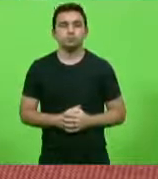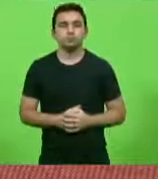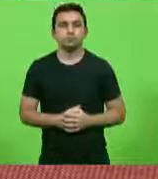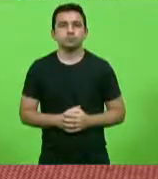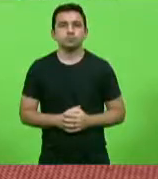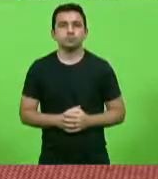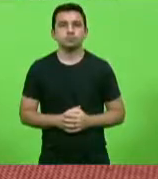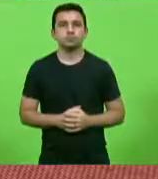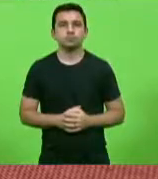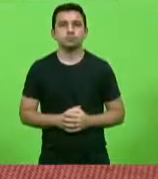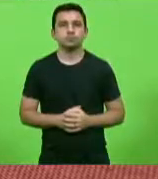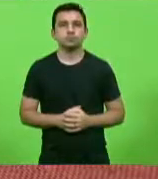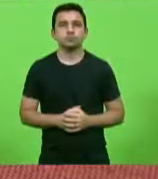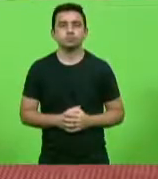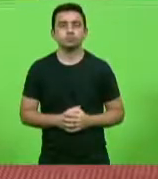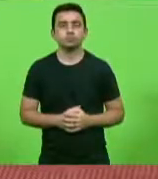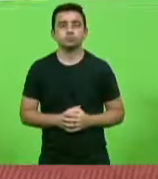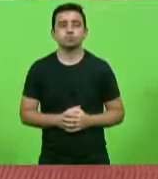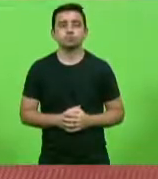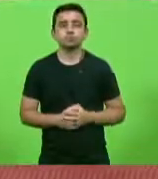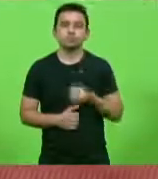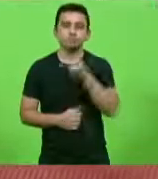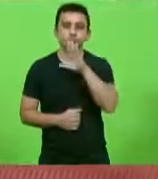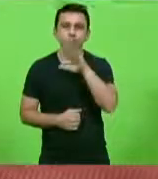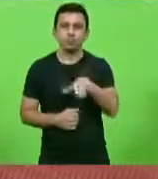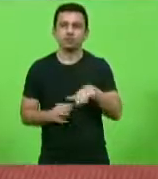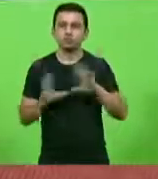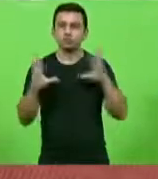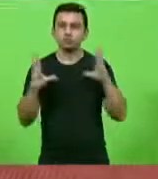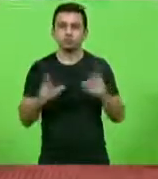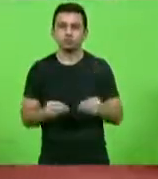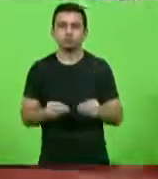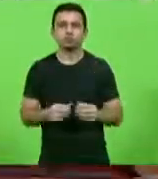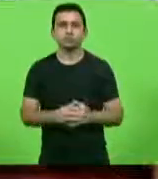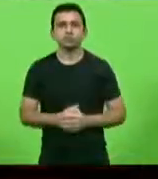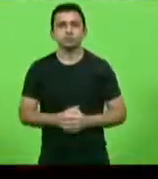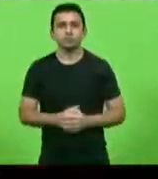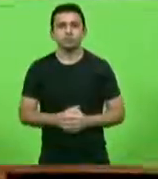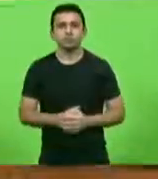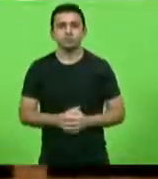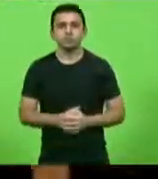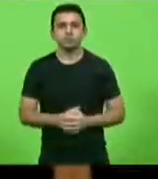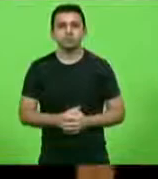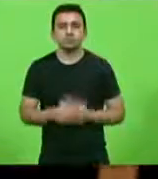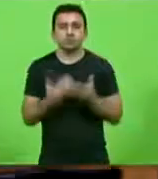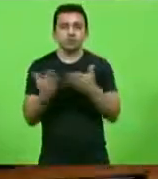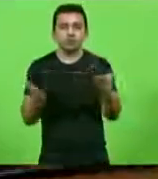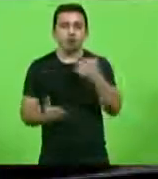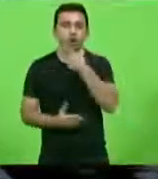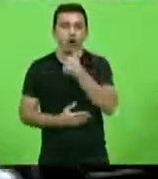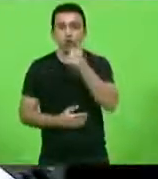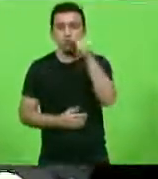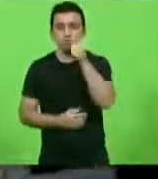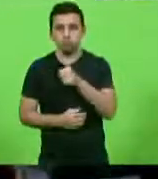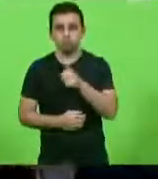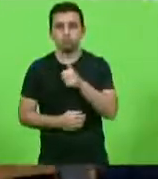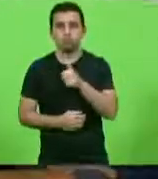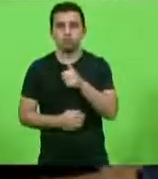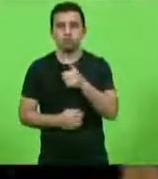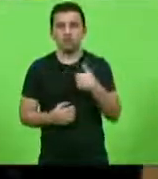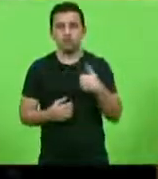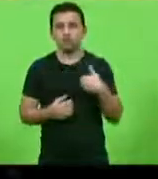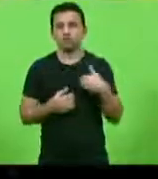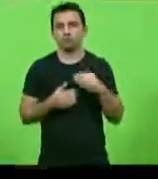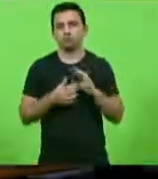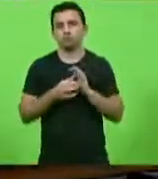Deputado Bruno, boa tarde a todos. Senhores, senhoras, eu sou um